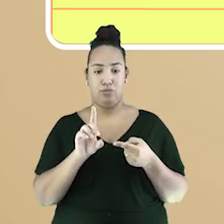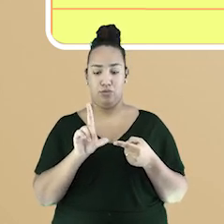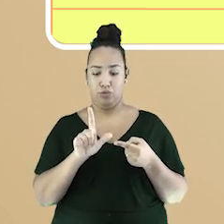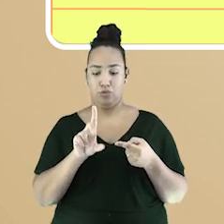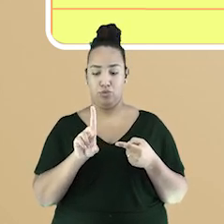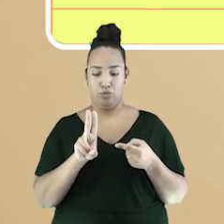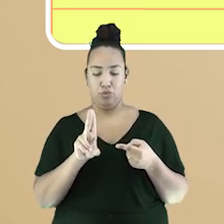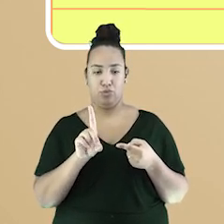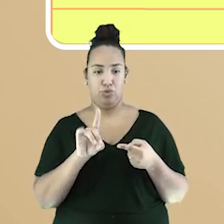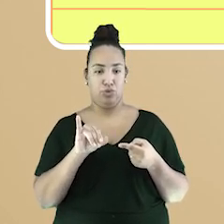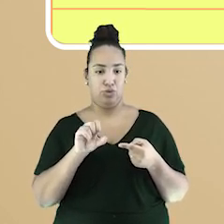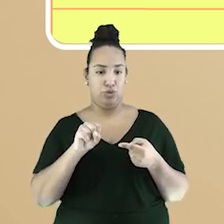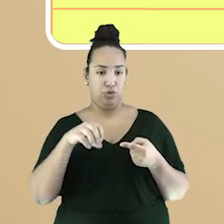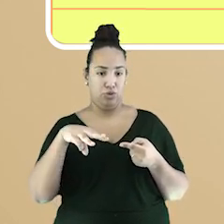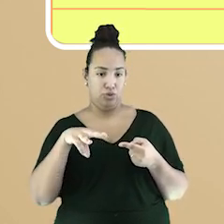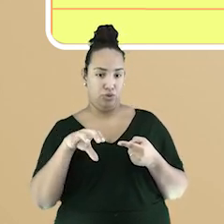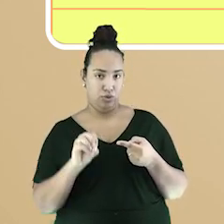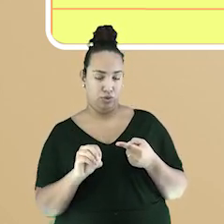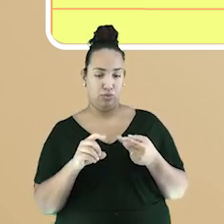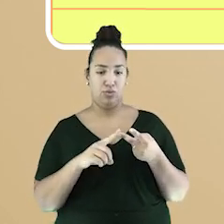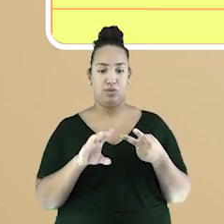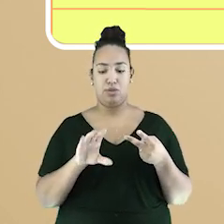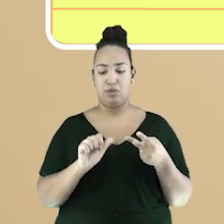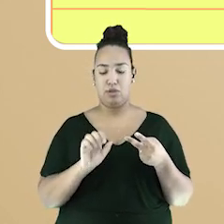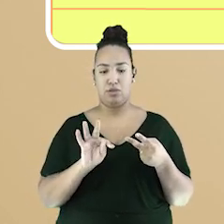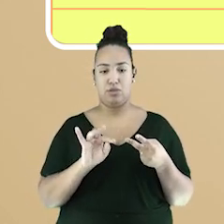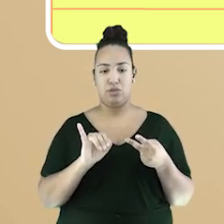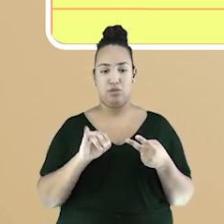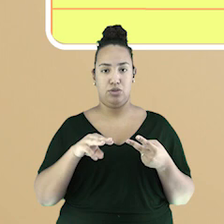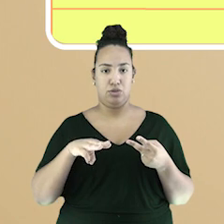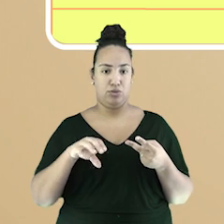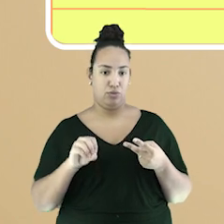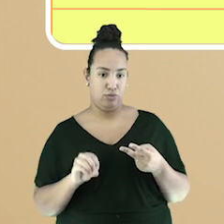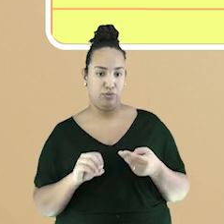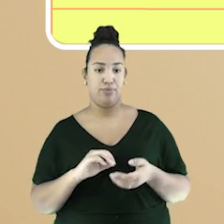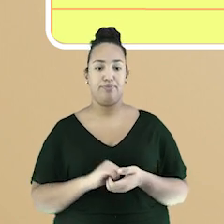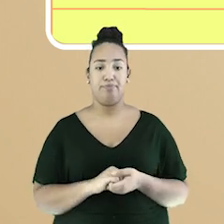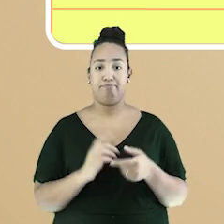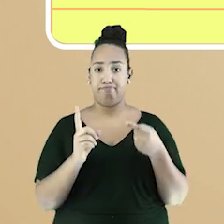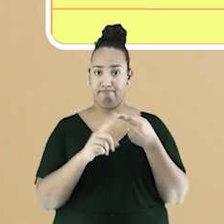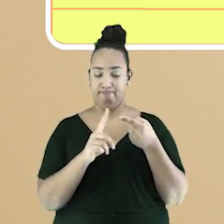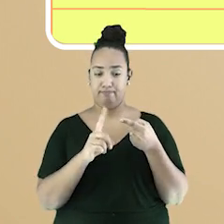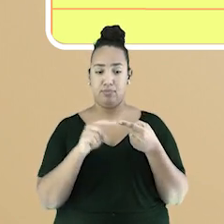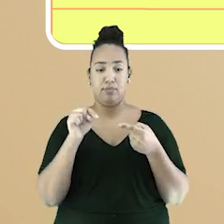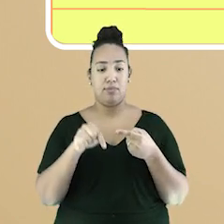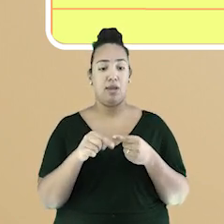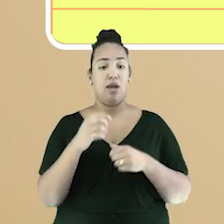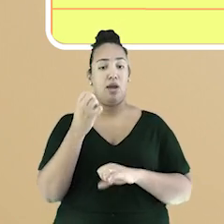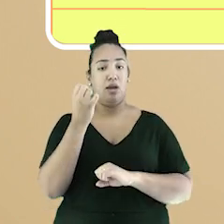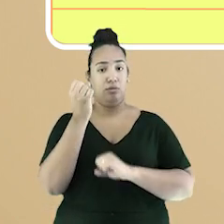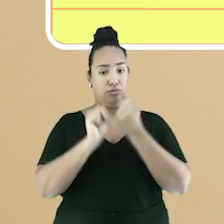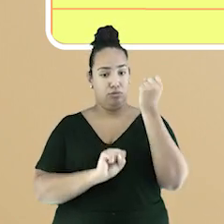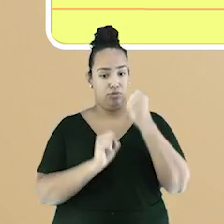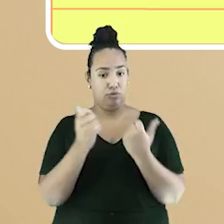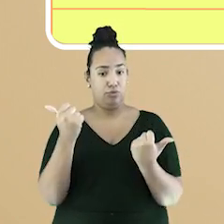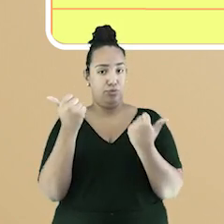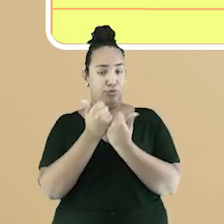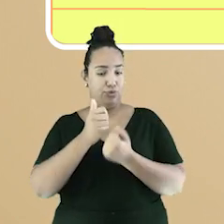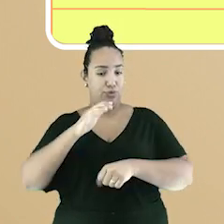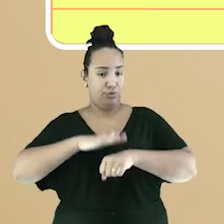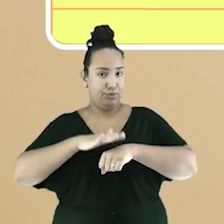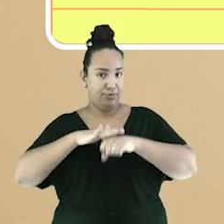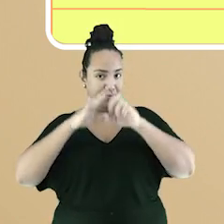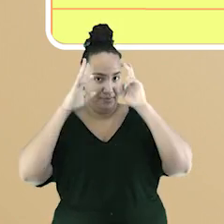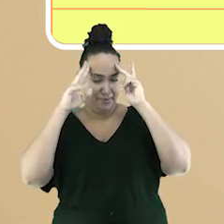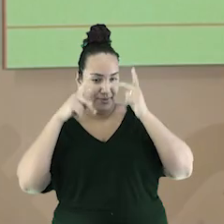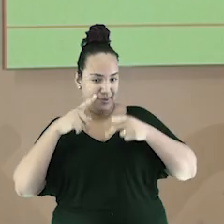substituíram a produção artesanal pela mecânica, proporcionando assim um aumento significativo na produção diária de